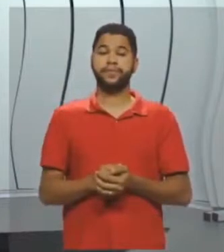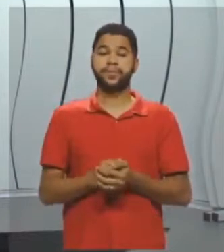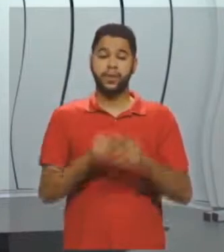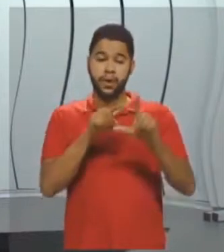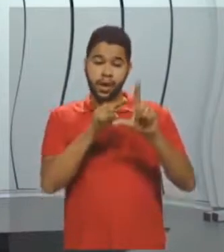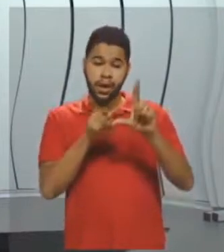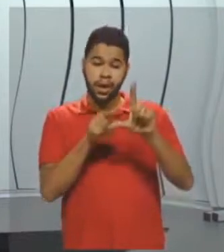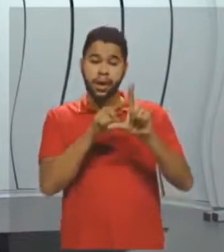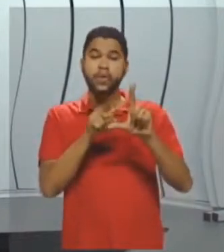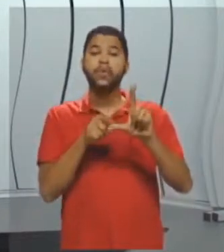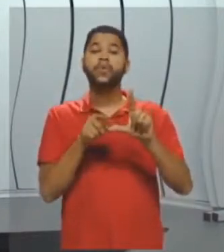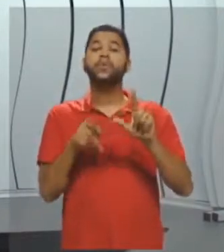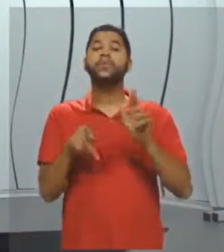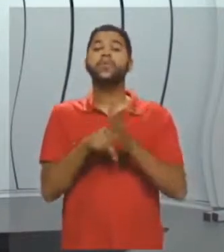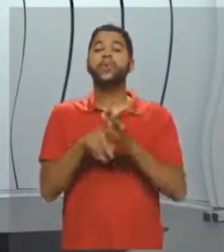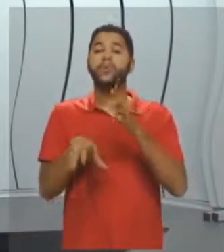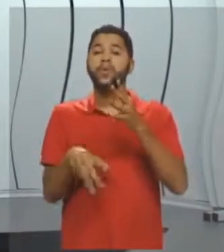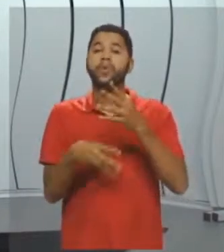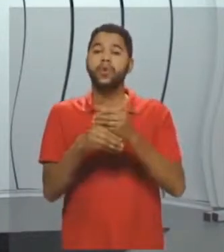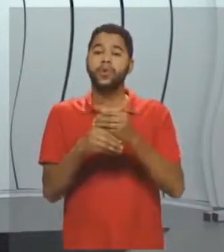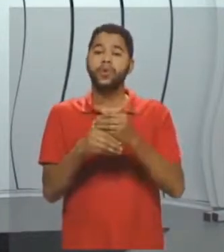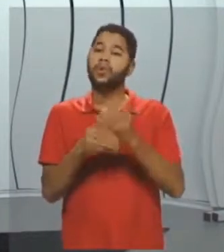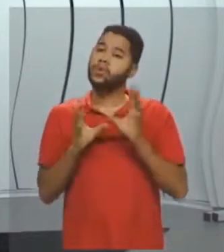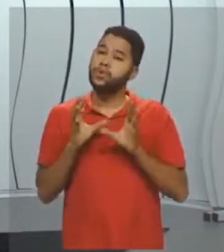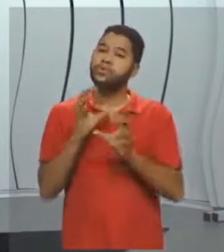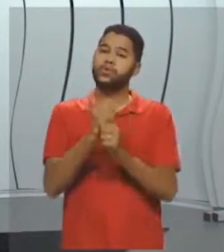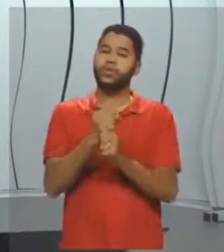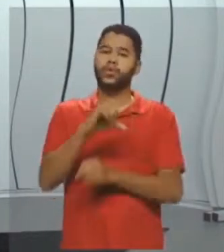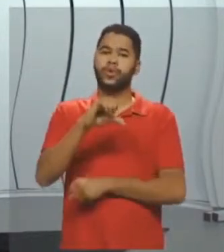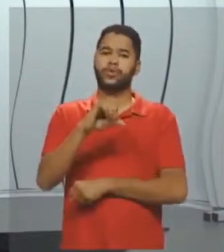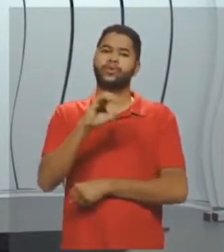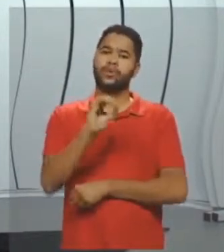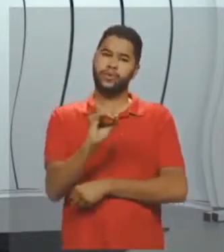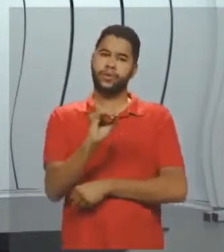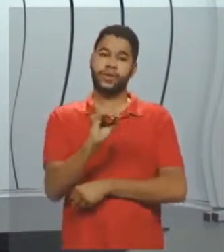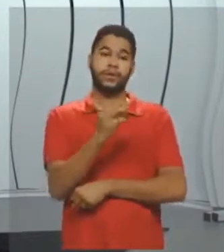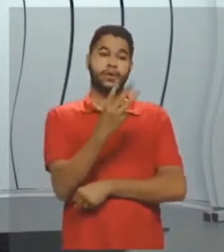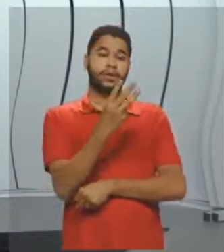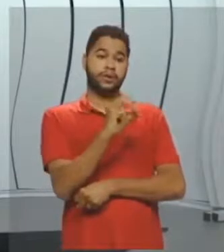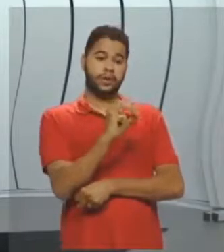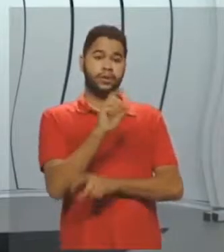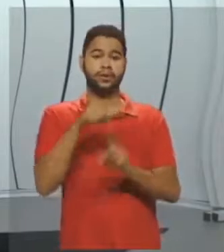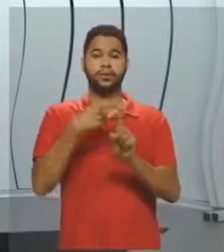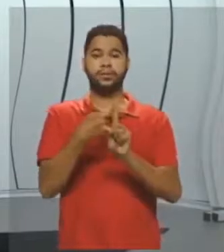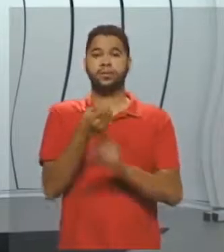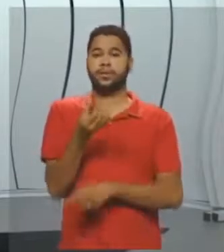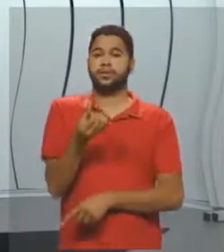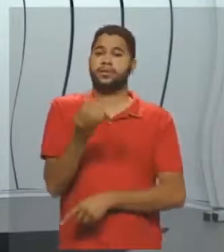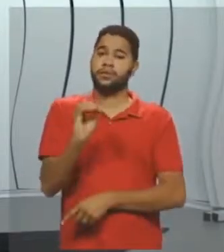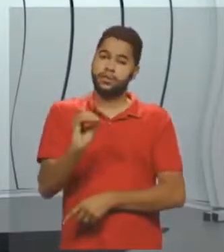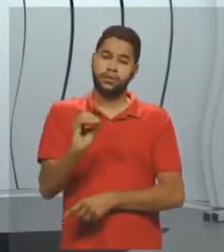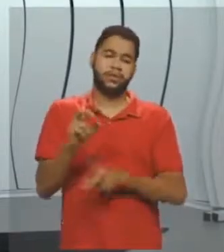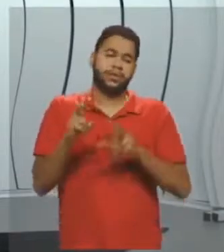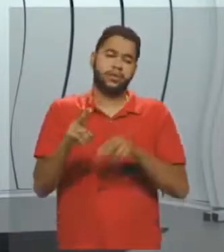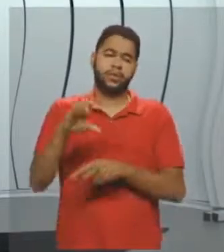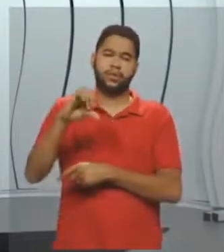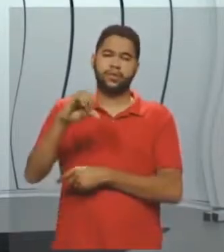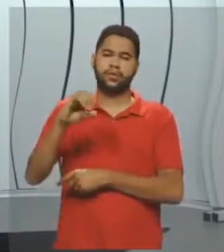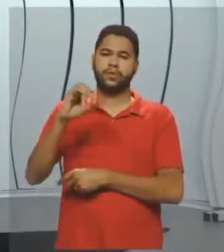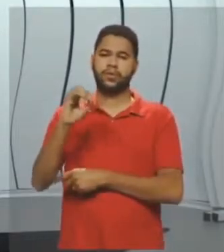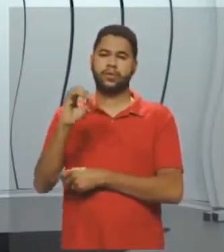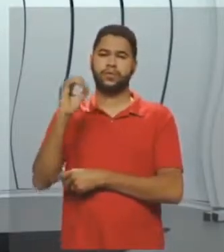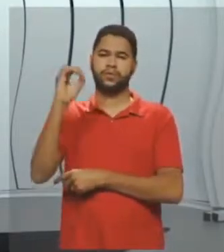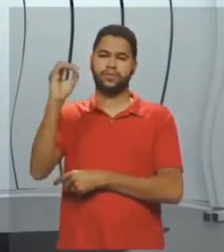complementares somam 90 graus. Então, 30 mais 60 é igual a